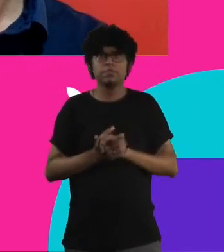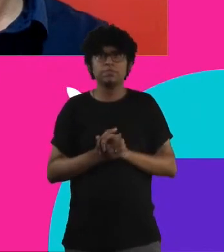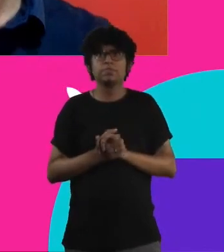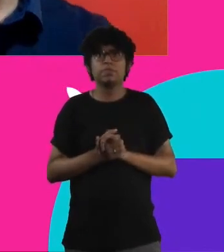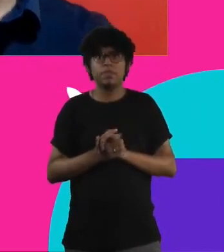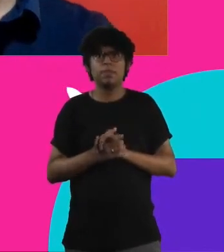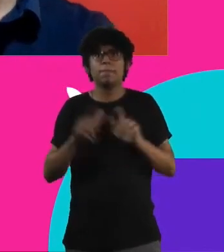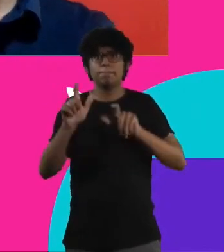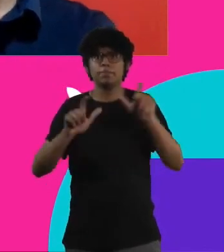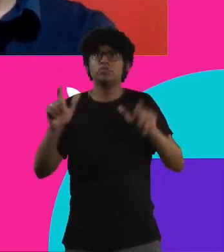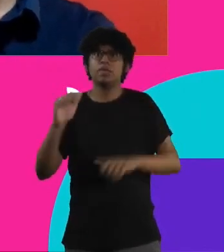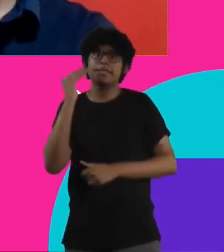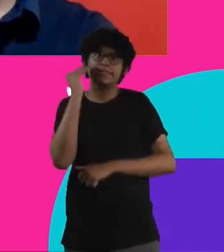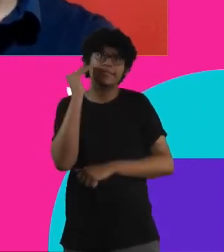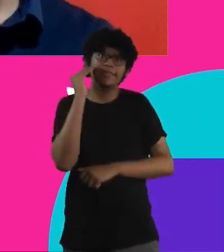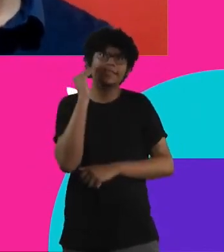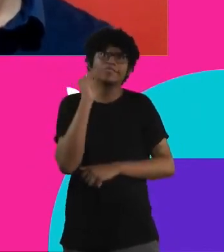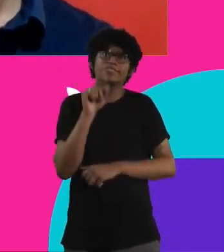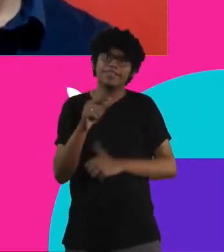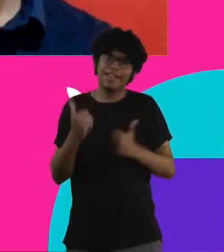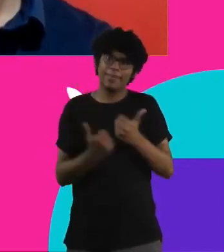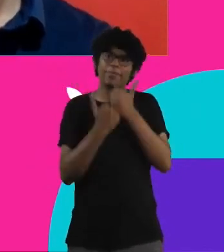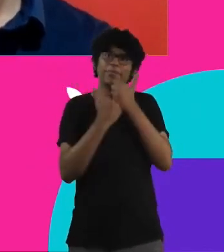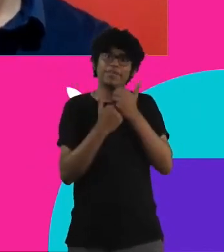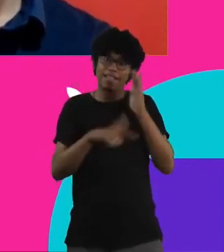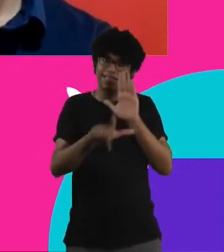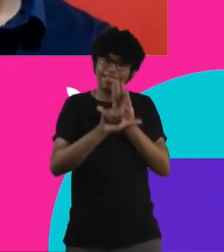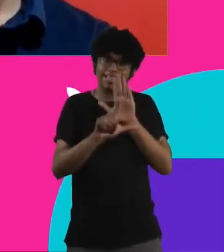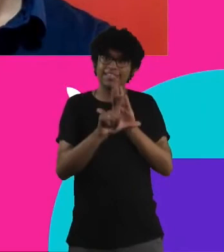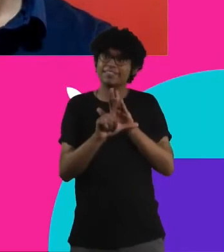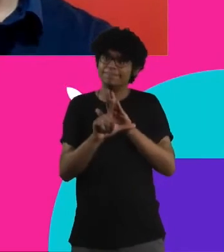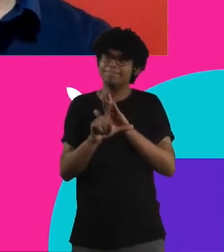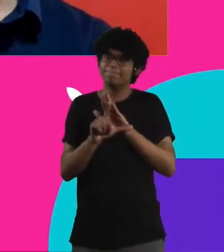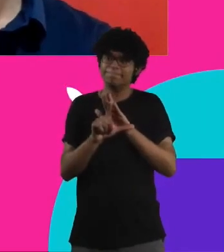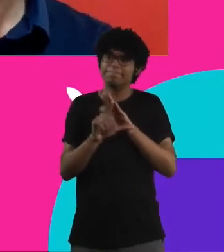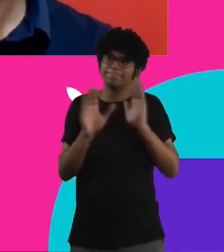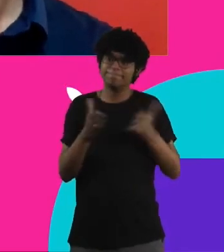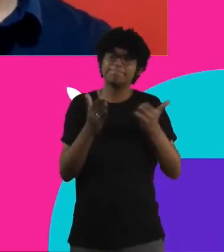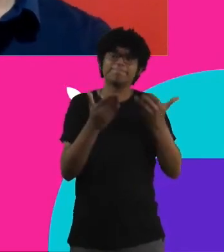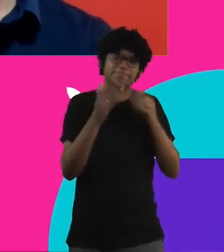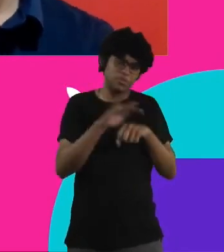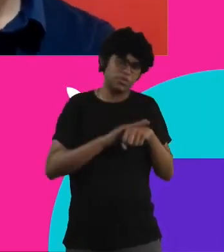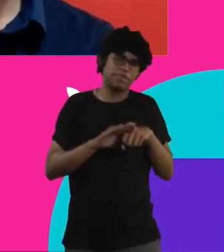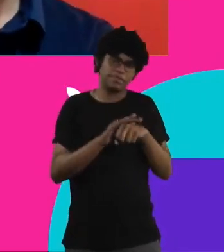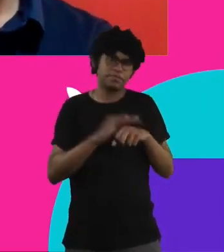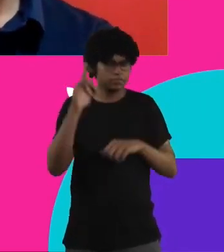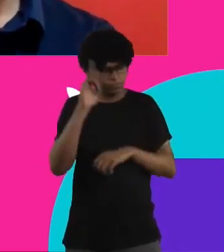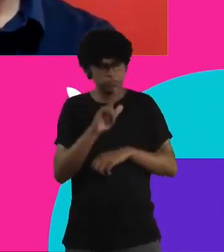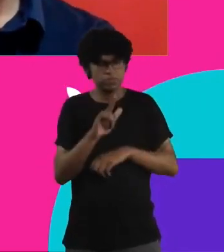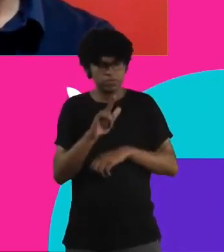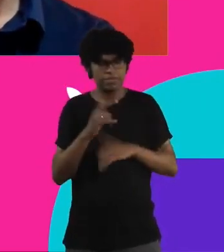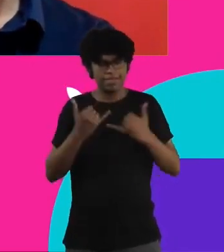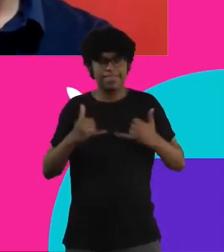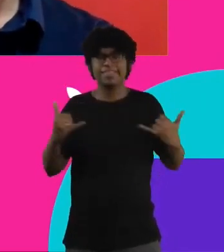entendam né desse apoio legislativo também somando essa conversa pra gente poder somar aí essa